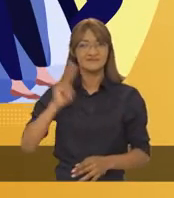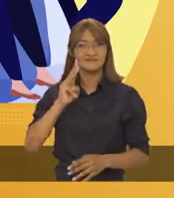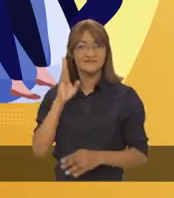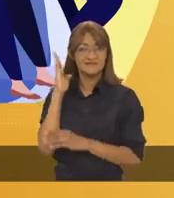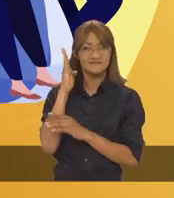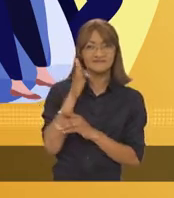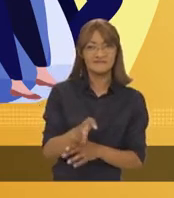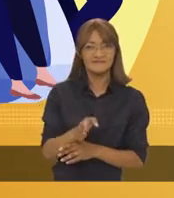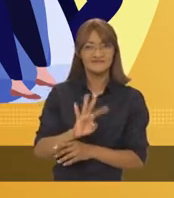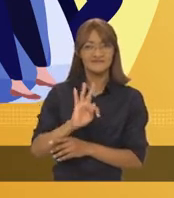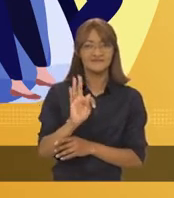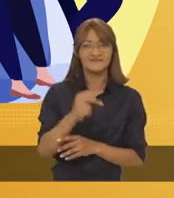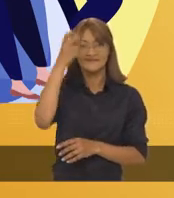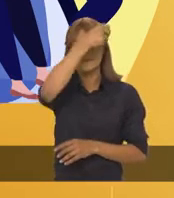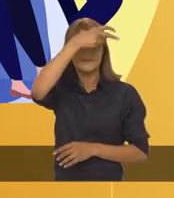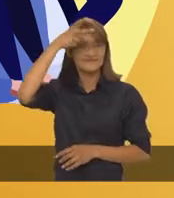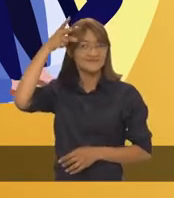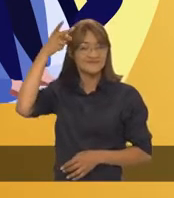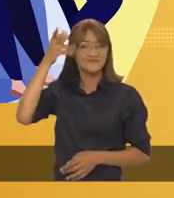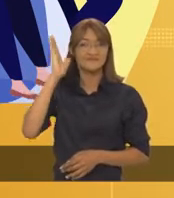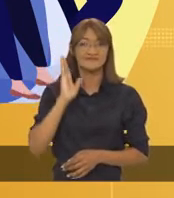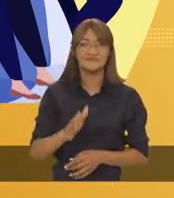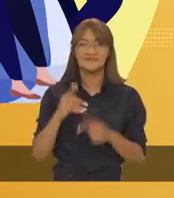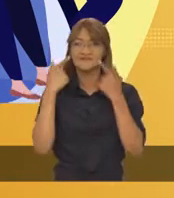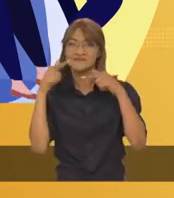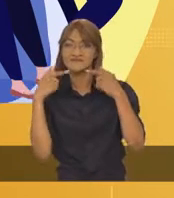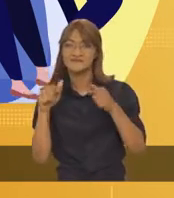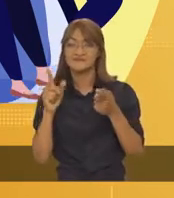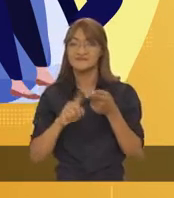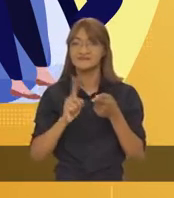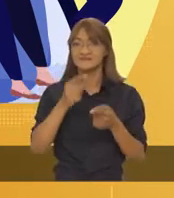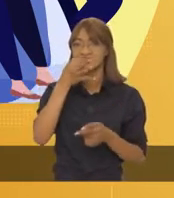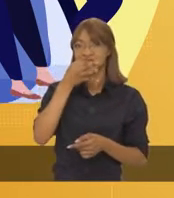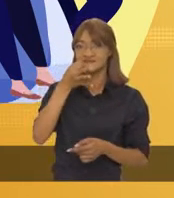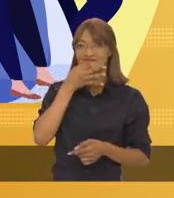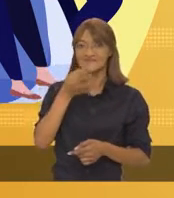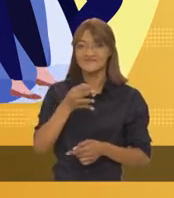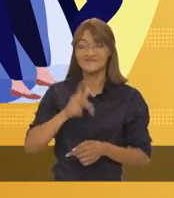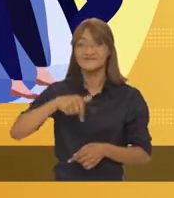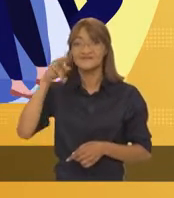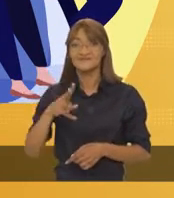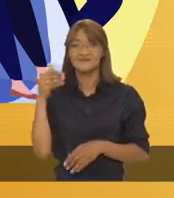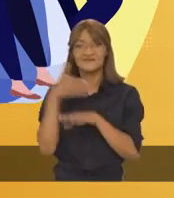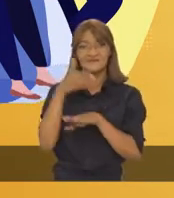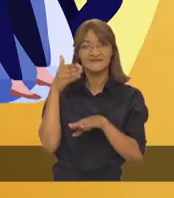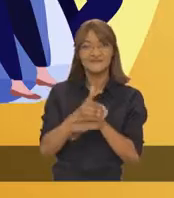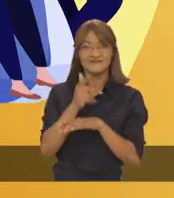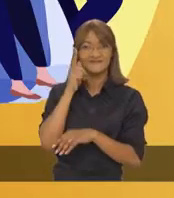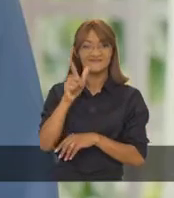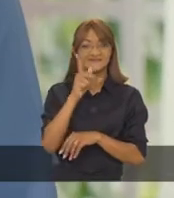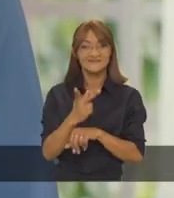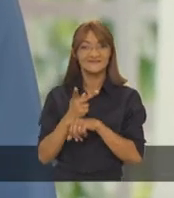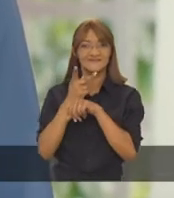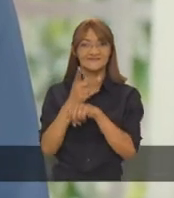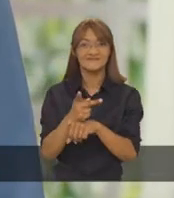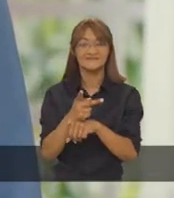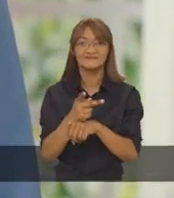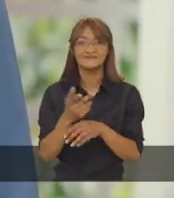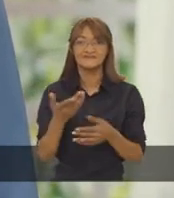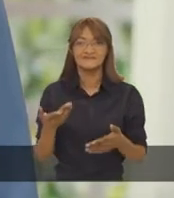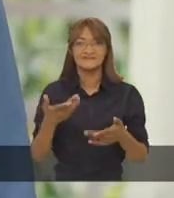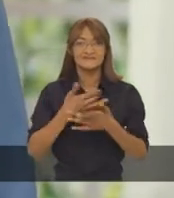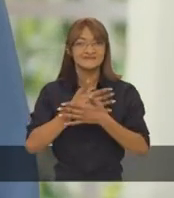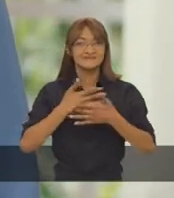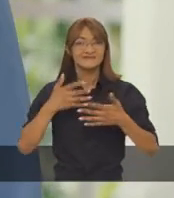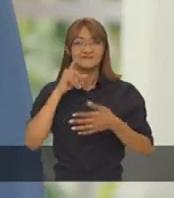direta do aracajuano com a Prefeitura, para críticas e sugestões, premiando quem participar mais. Tornar Aracaju uma